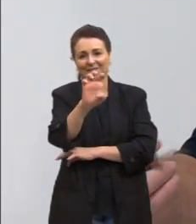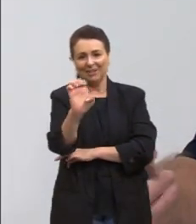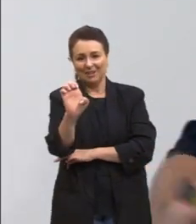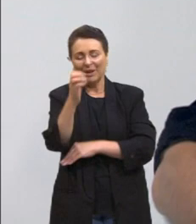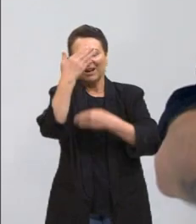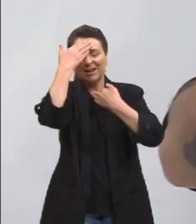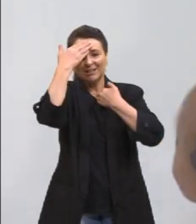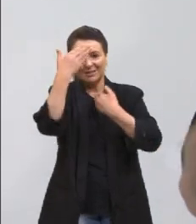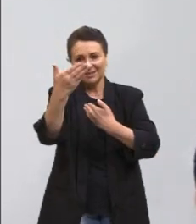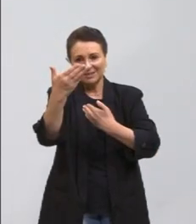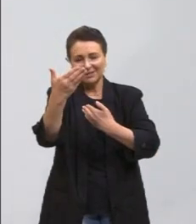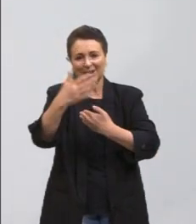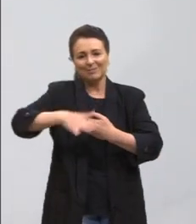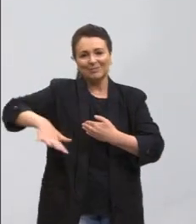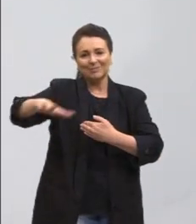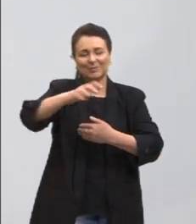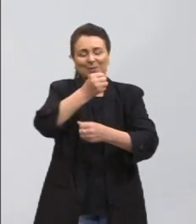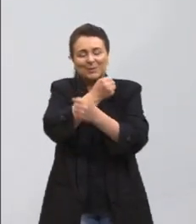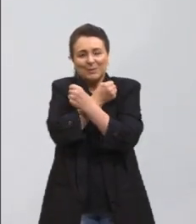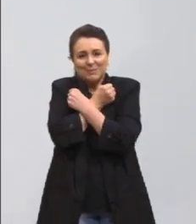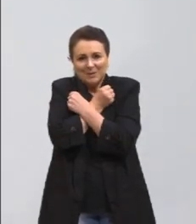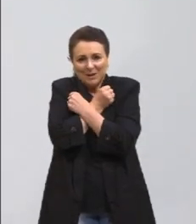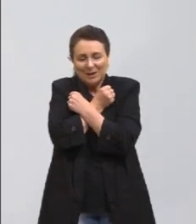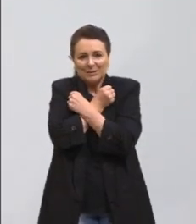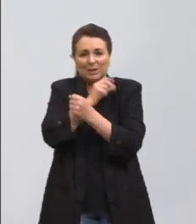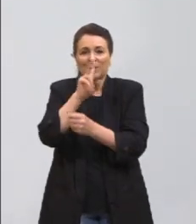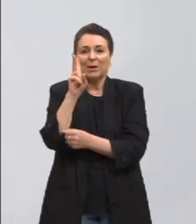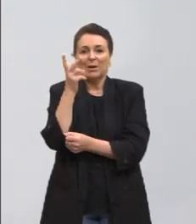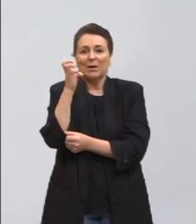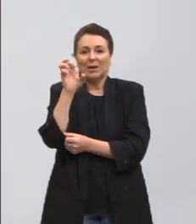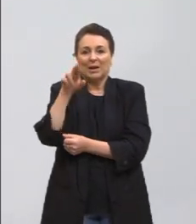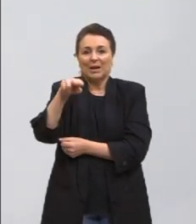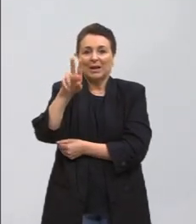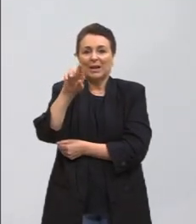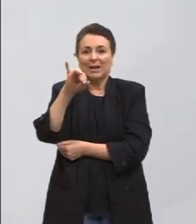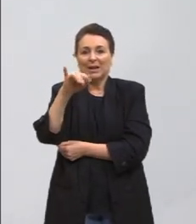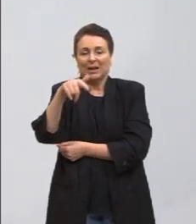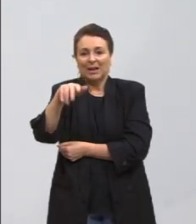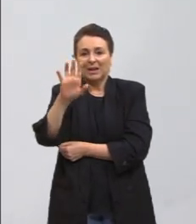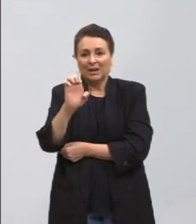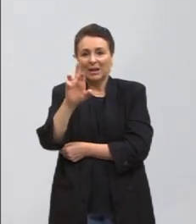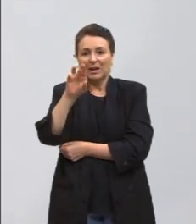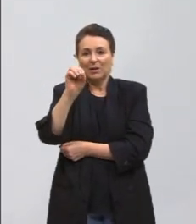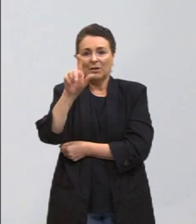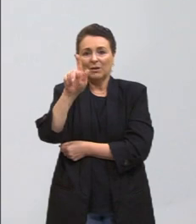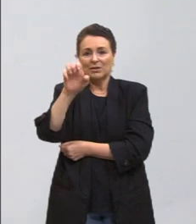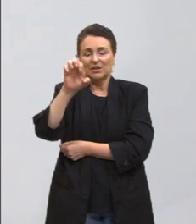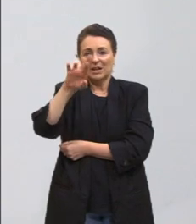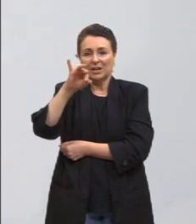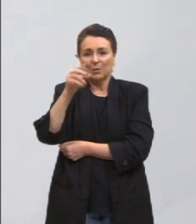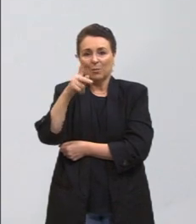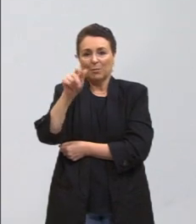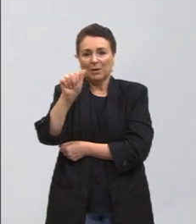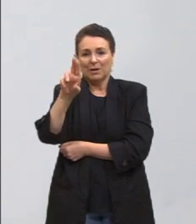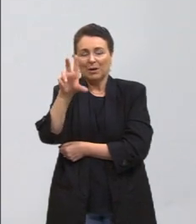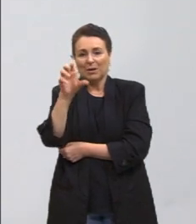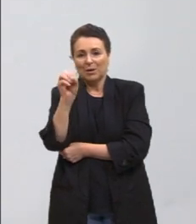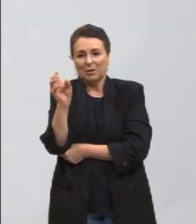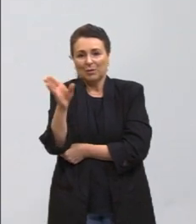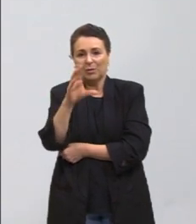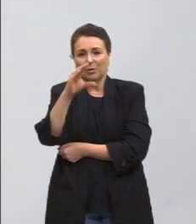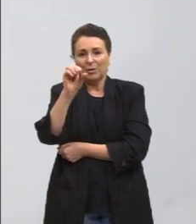agradecimento, um grande abraço a vocês, ao Henrique, o Vinícius, o Rogério Andrade, Paulo Gomes, o